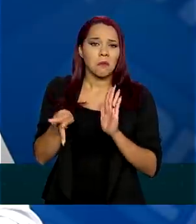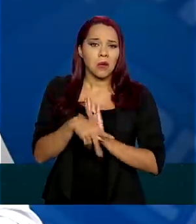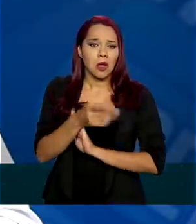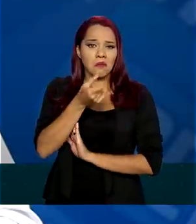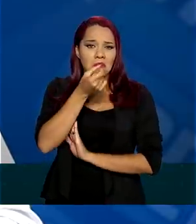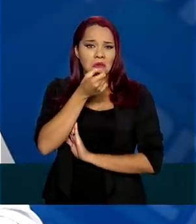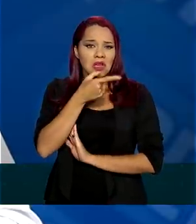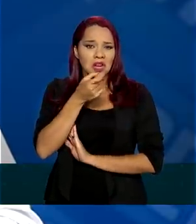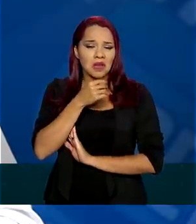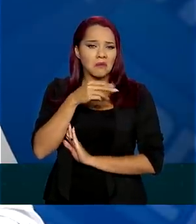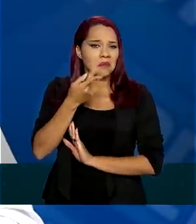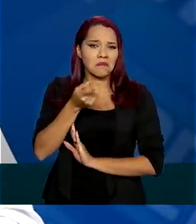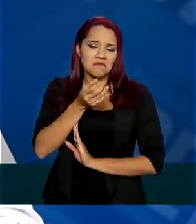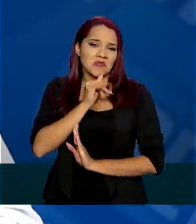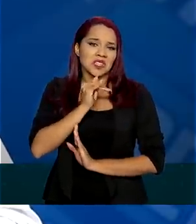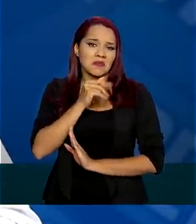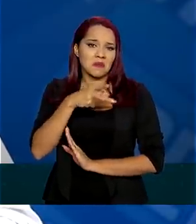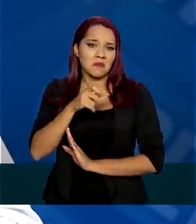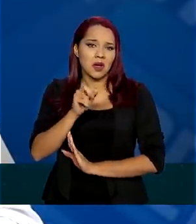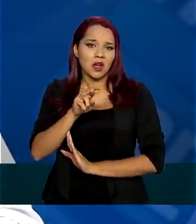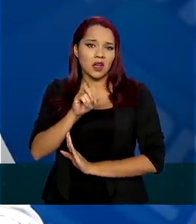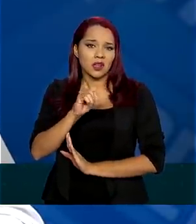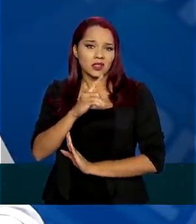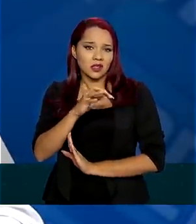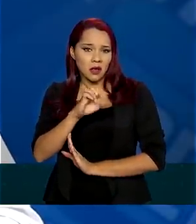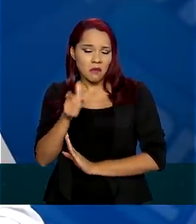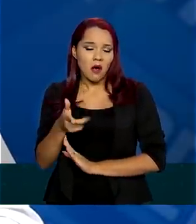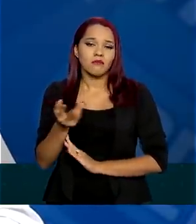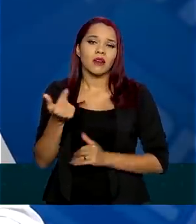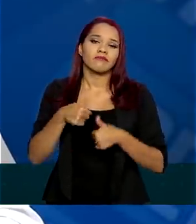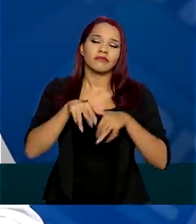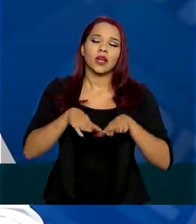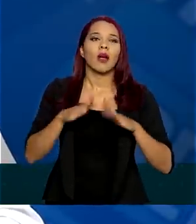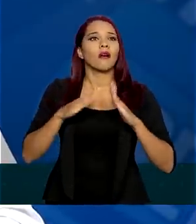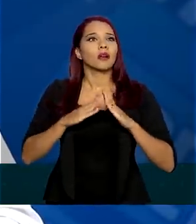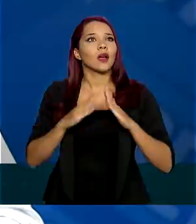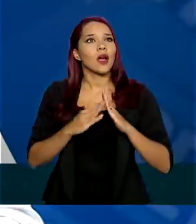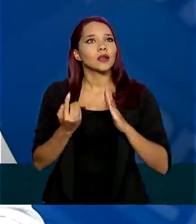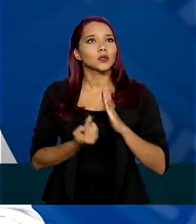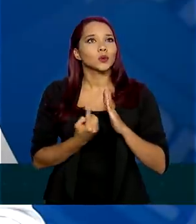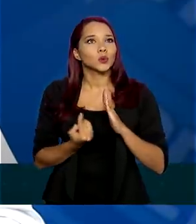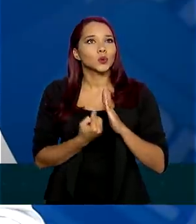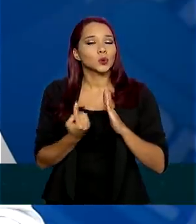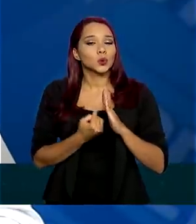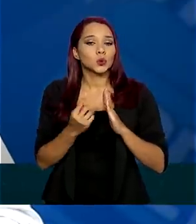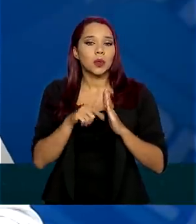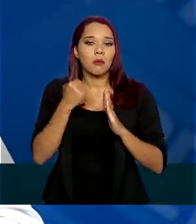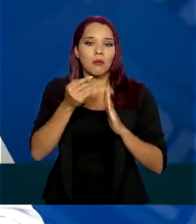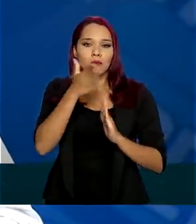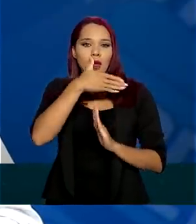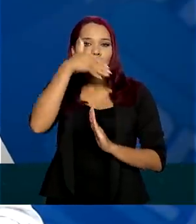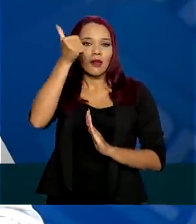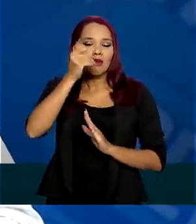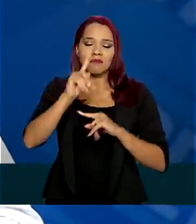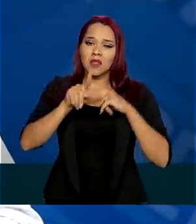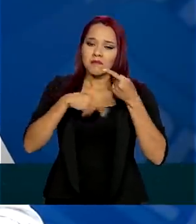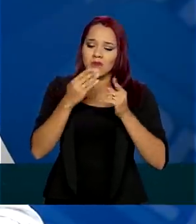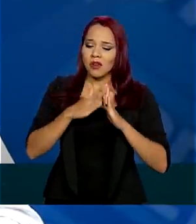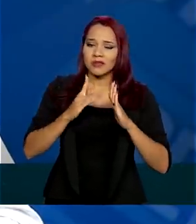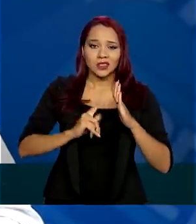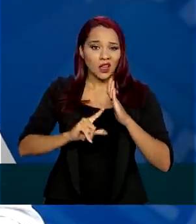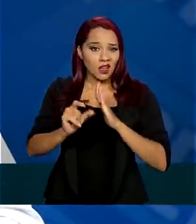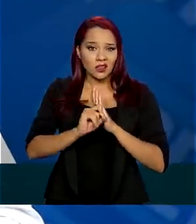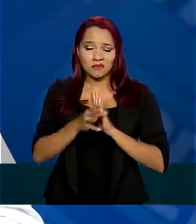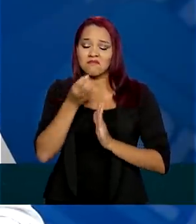com paracetamol, vai ficar na casa dele lá de molho uns dias, vai melhorar e vai sair muito bem,